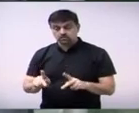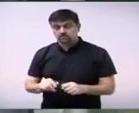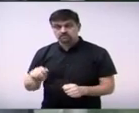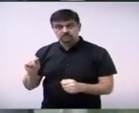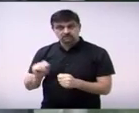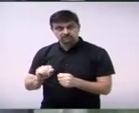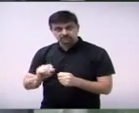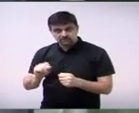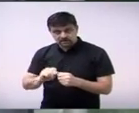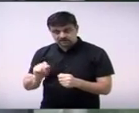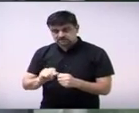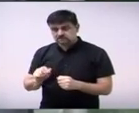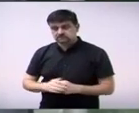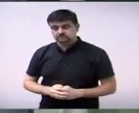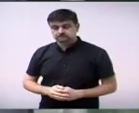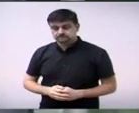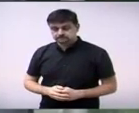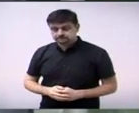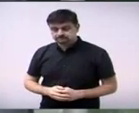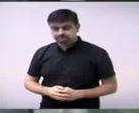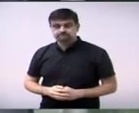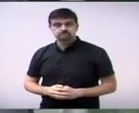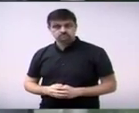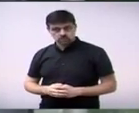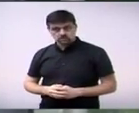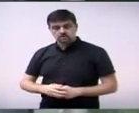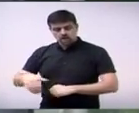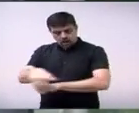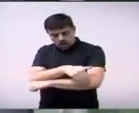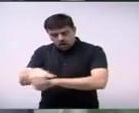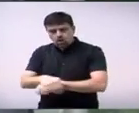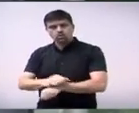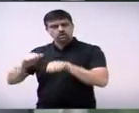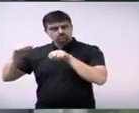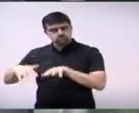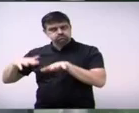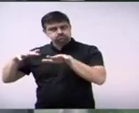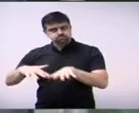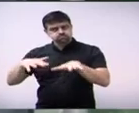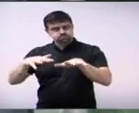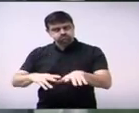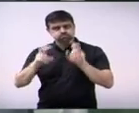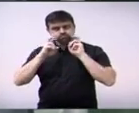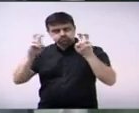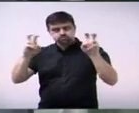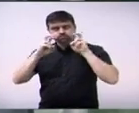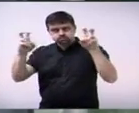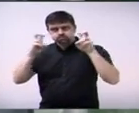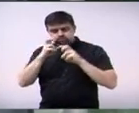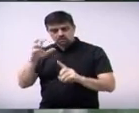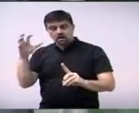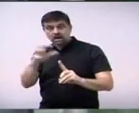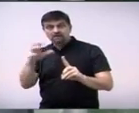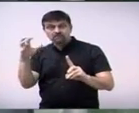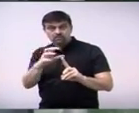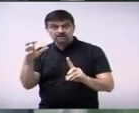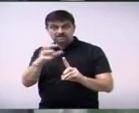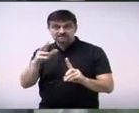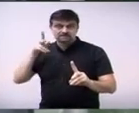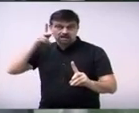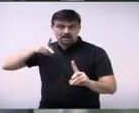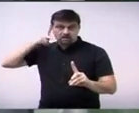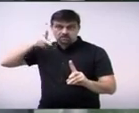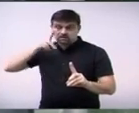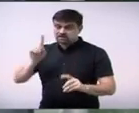fazer as devidas pressões aí junto aos seus parlamentares para que não aconteça